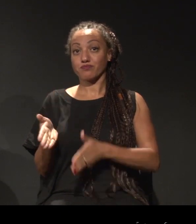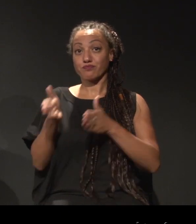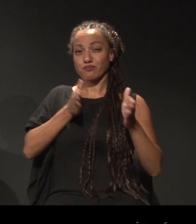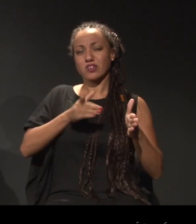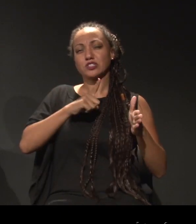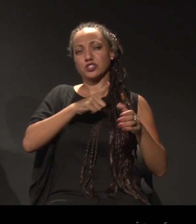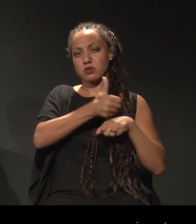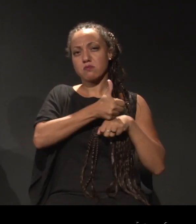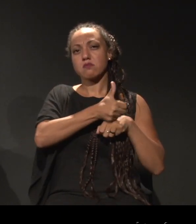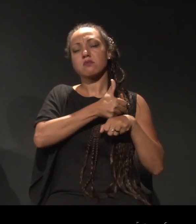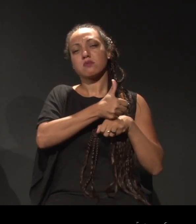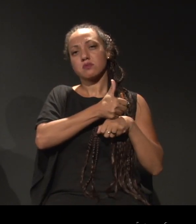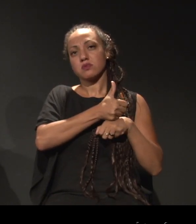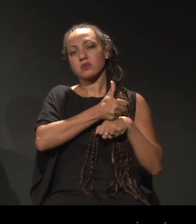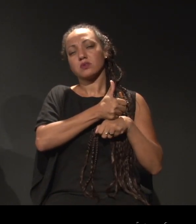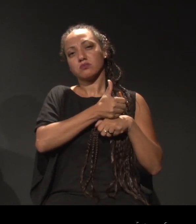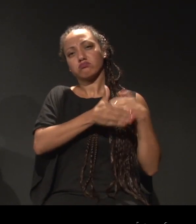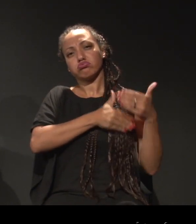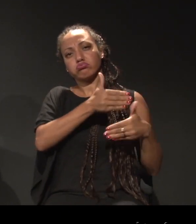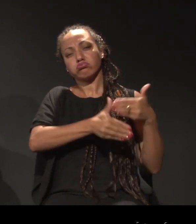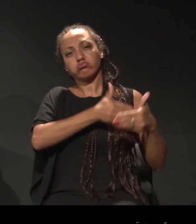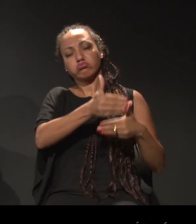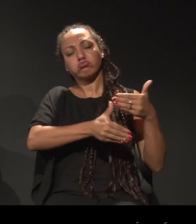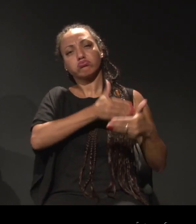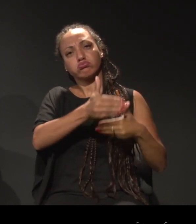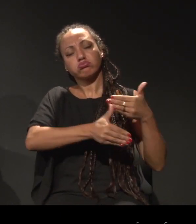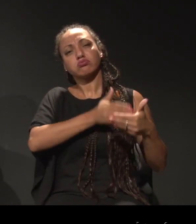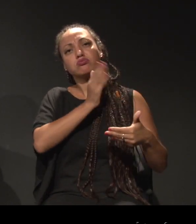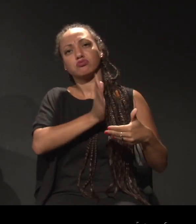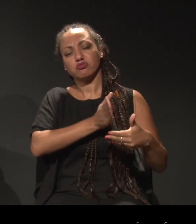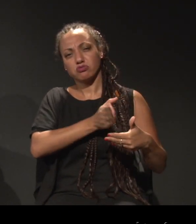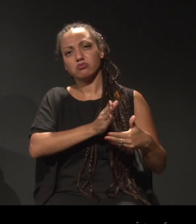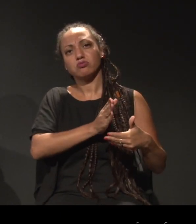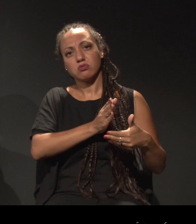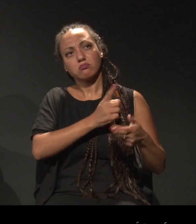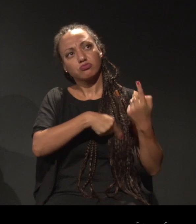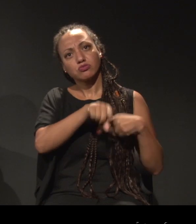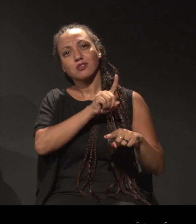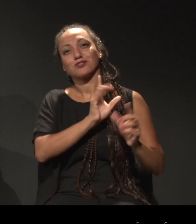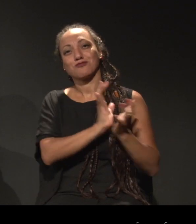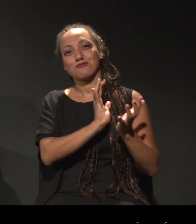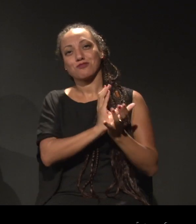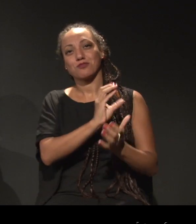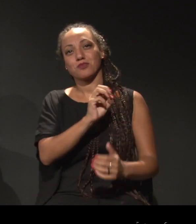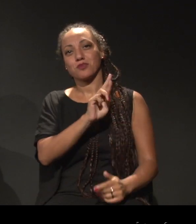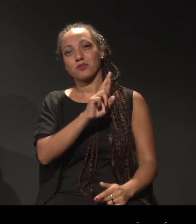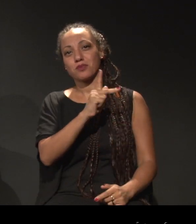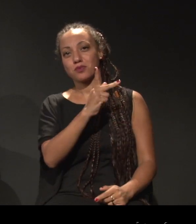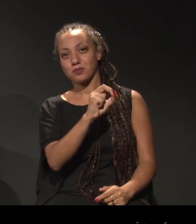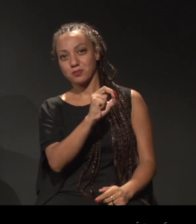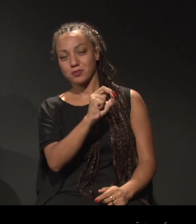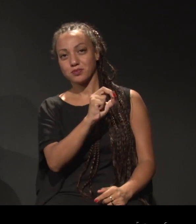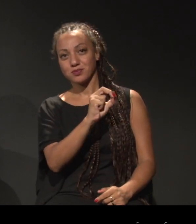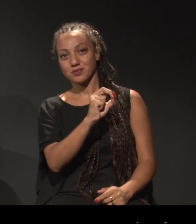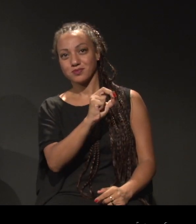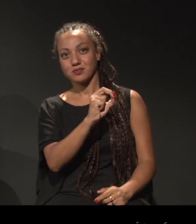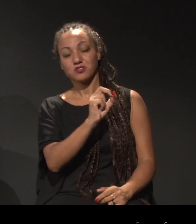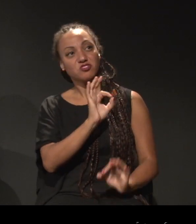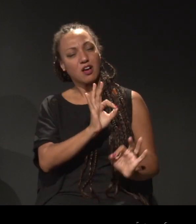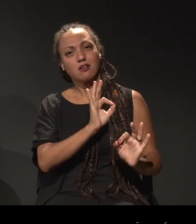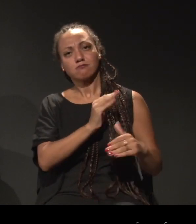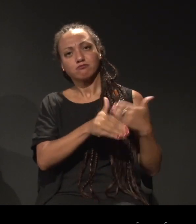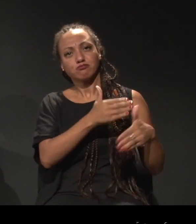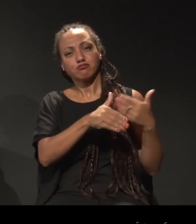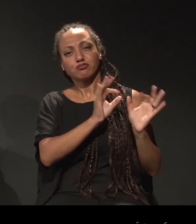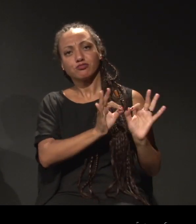carreira bastante bem sucedida dentro do Grupo Corpo. Quer dizer, o início de carreira bastante bem